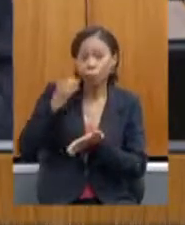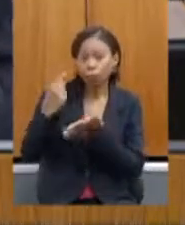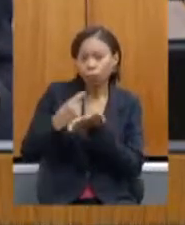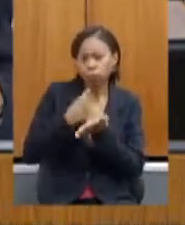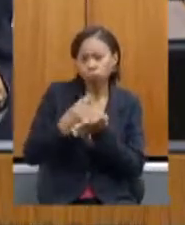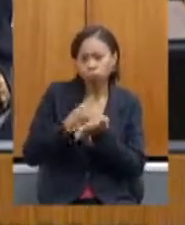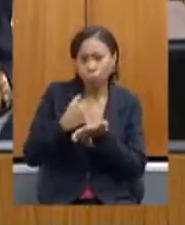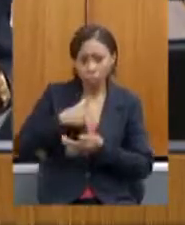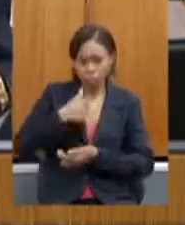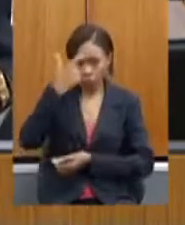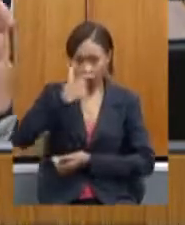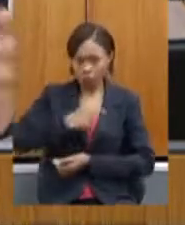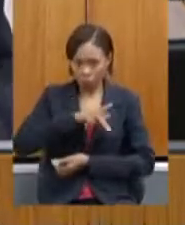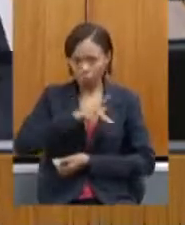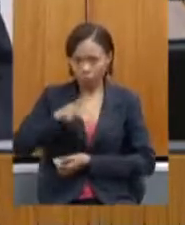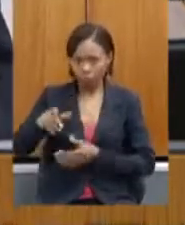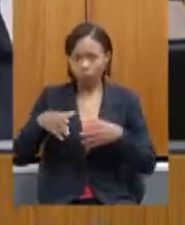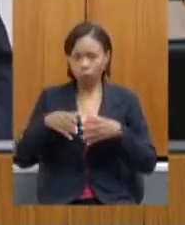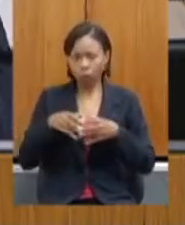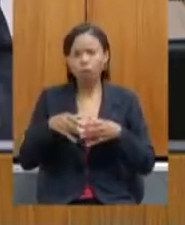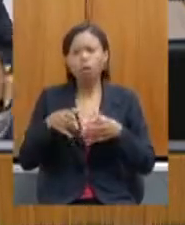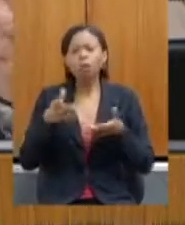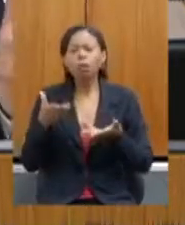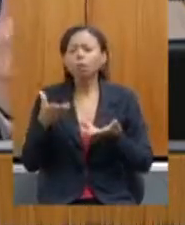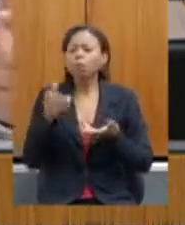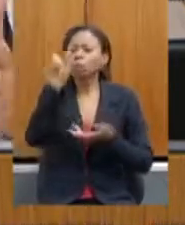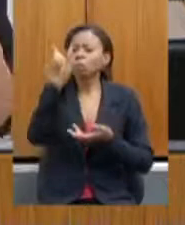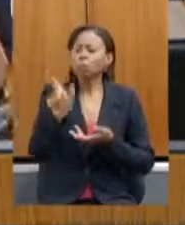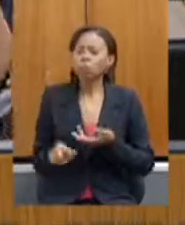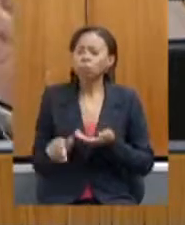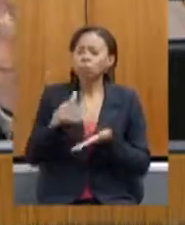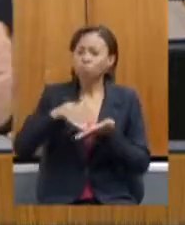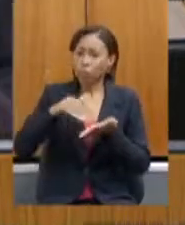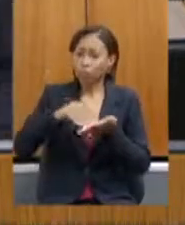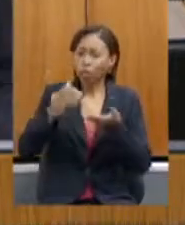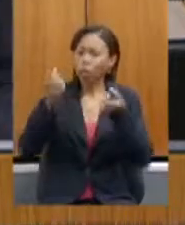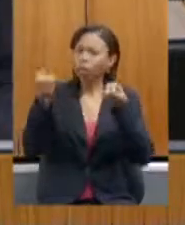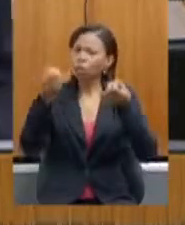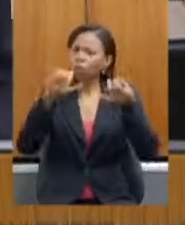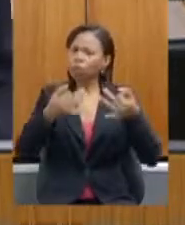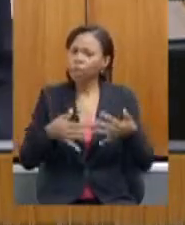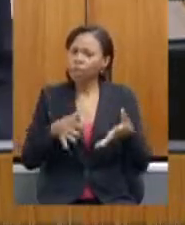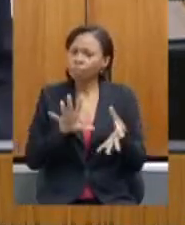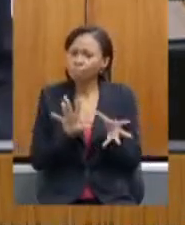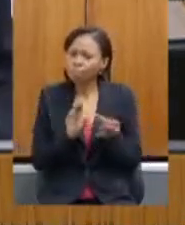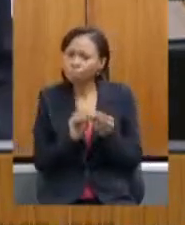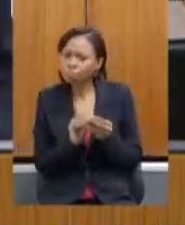gostaria que a senhora em poucas palavras esplanasse até para que nós possamos